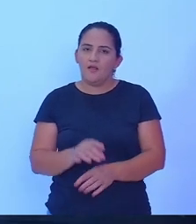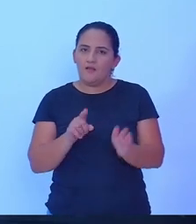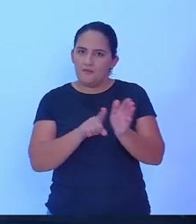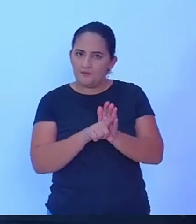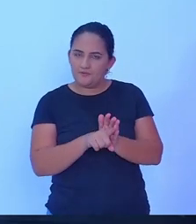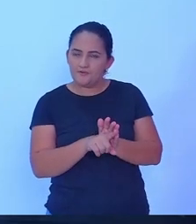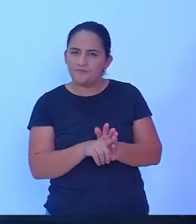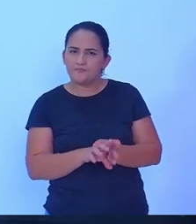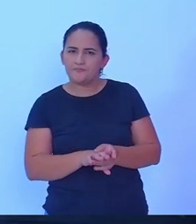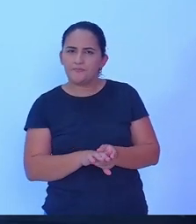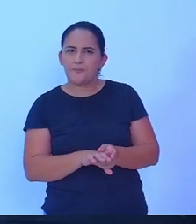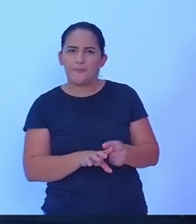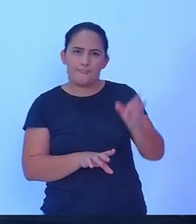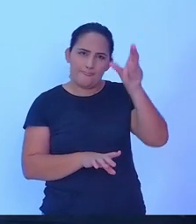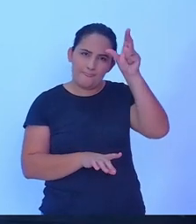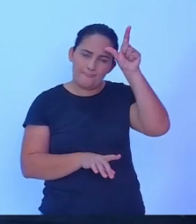aqui